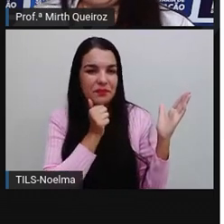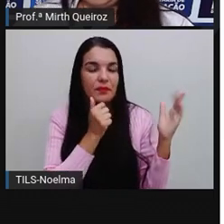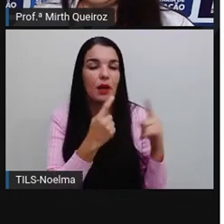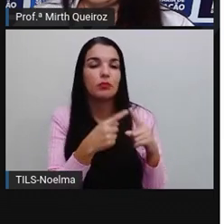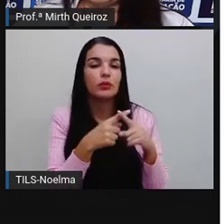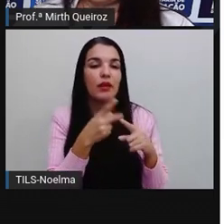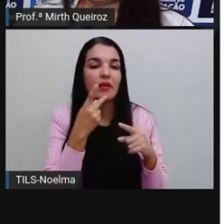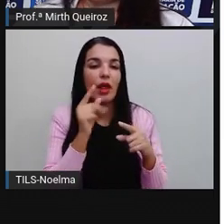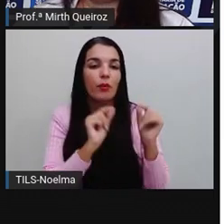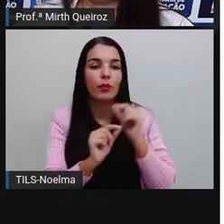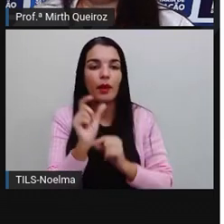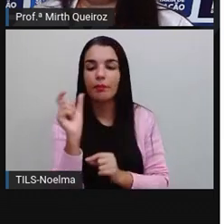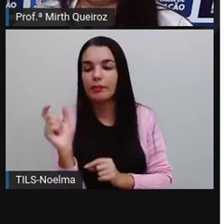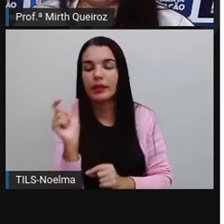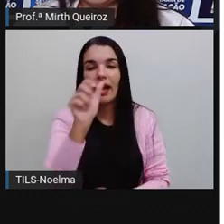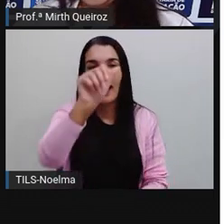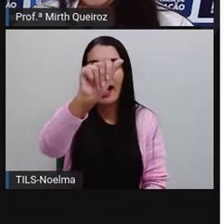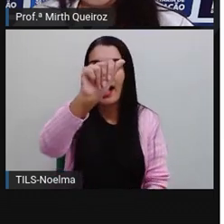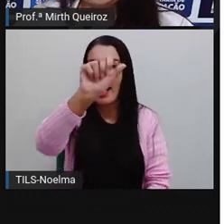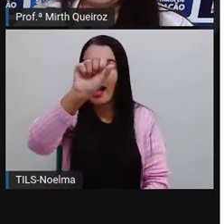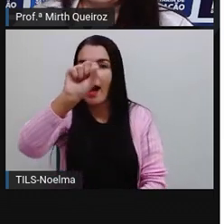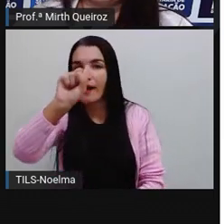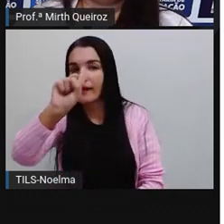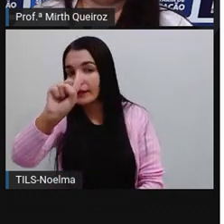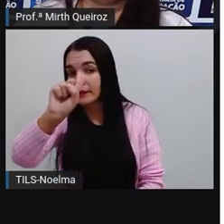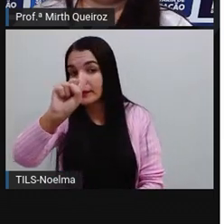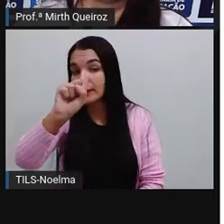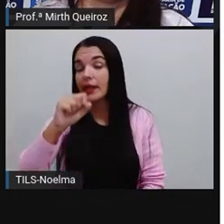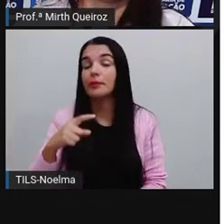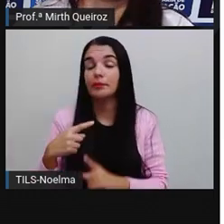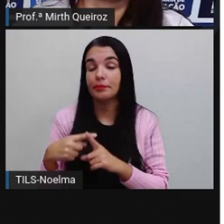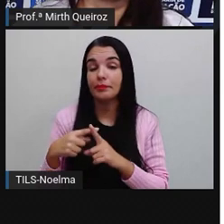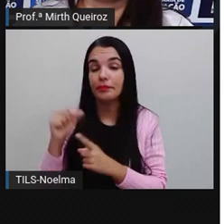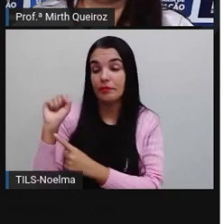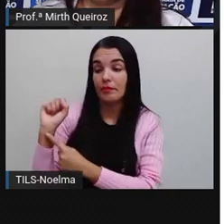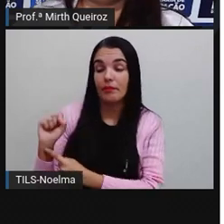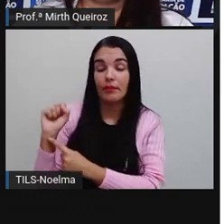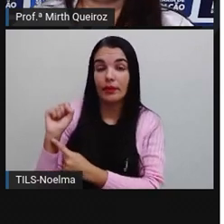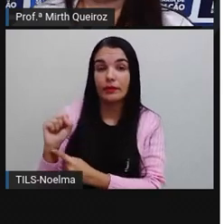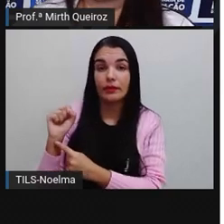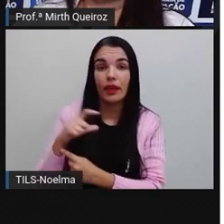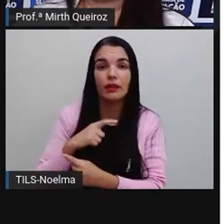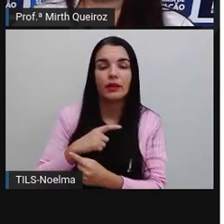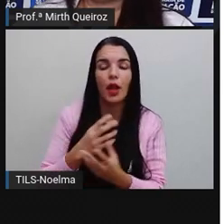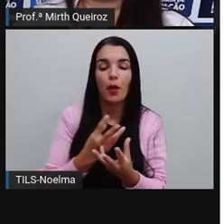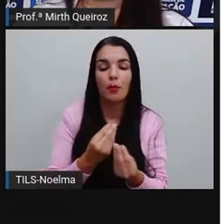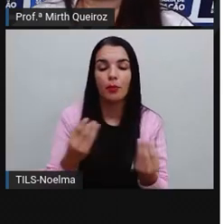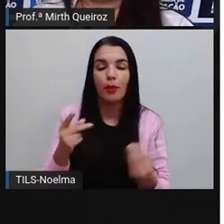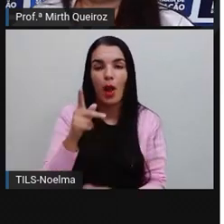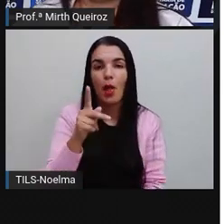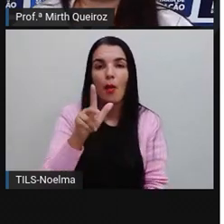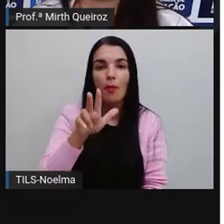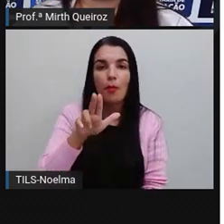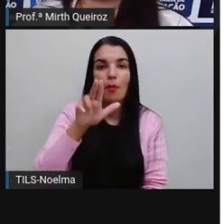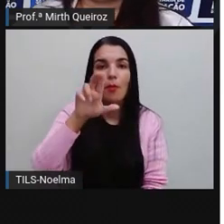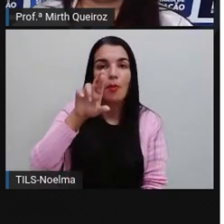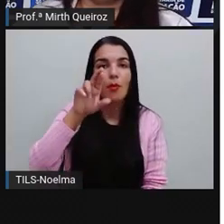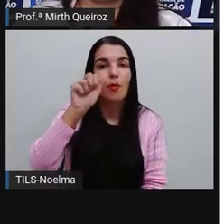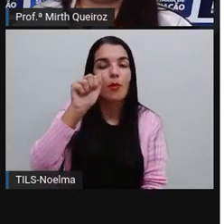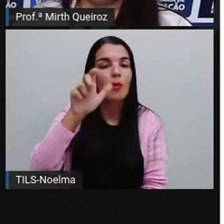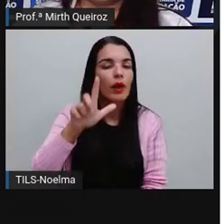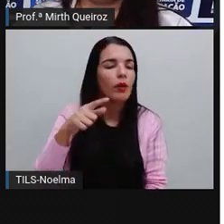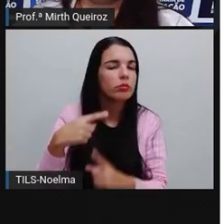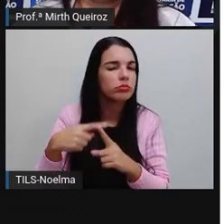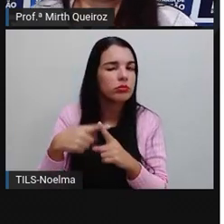Porque o gênero aí do substantivo é feminino também. E está no plural. Por que está no plural? Porque o substantivo também